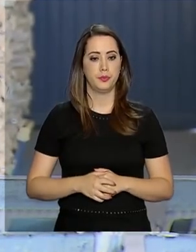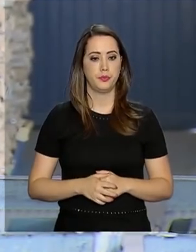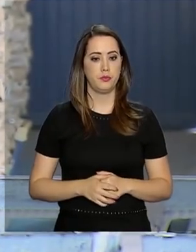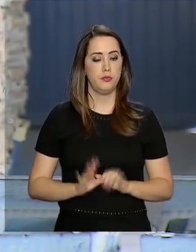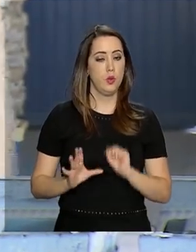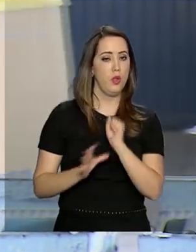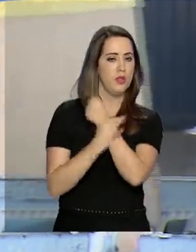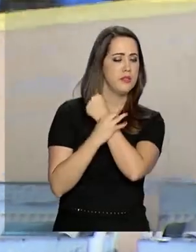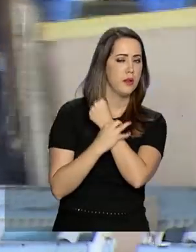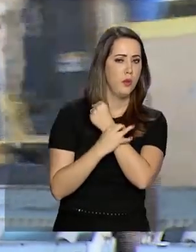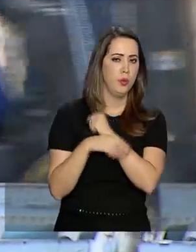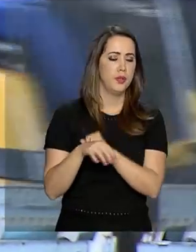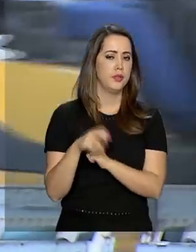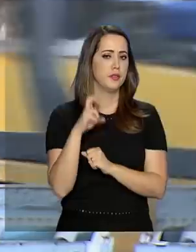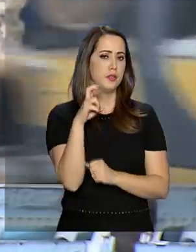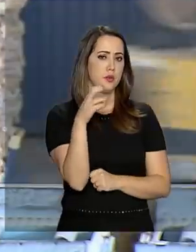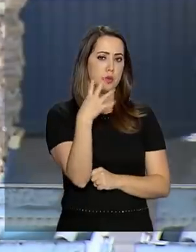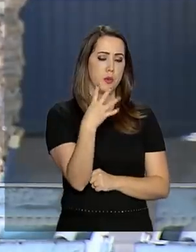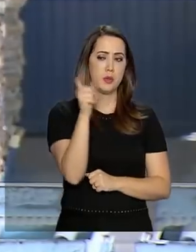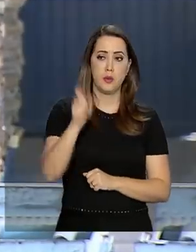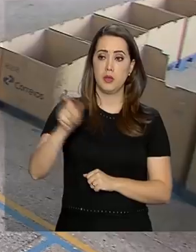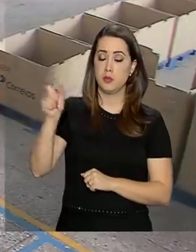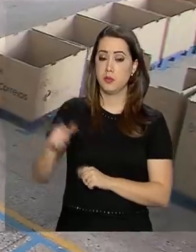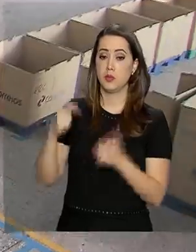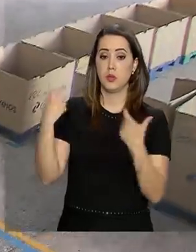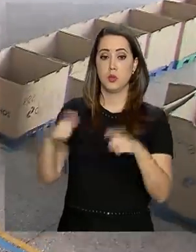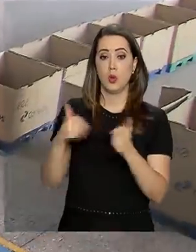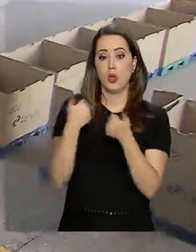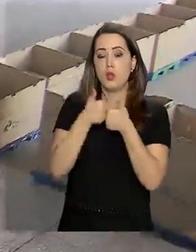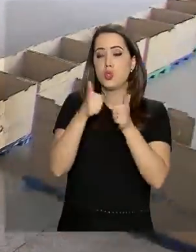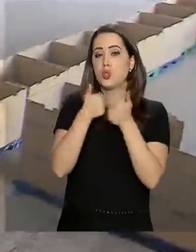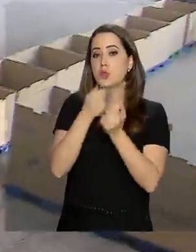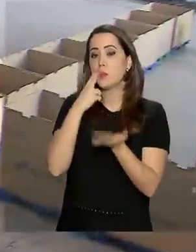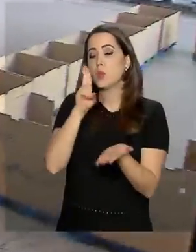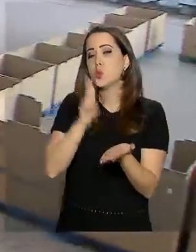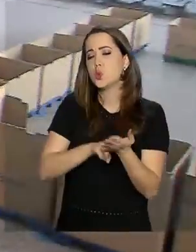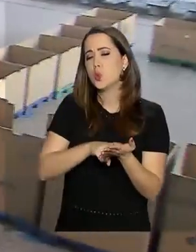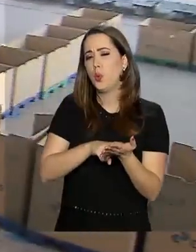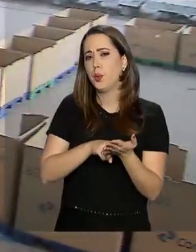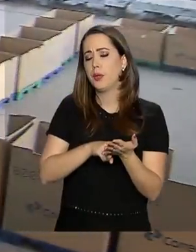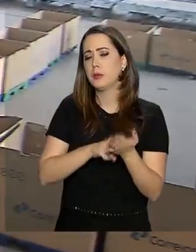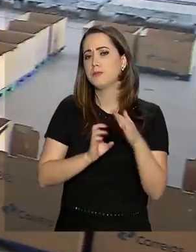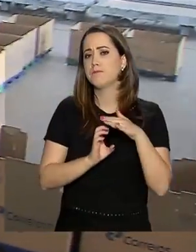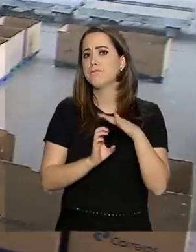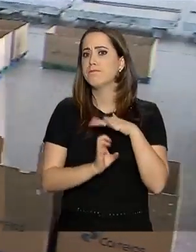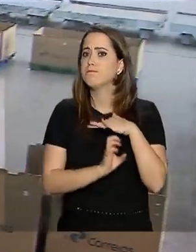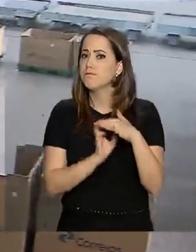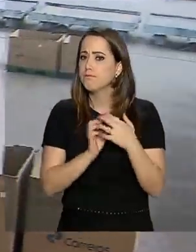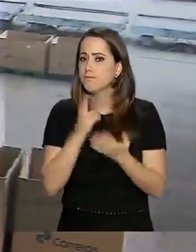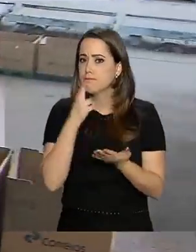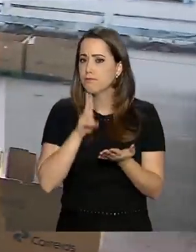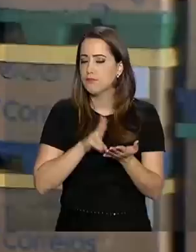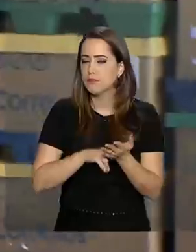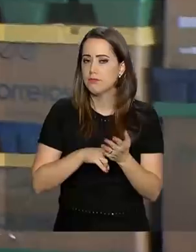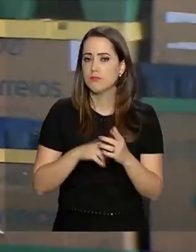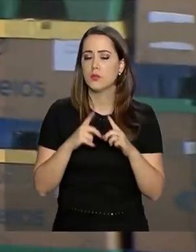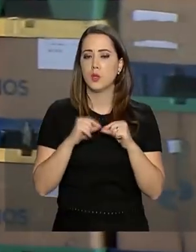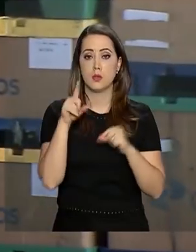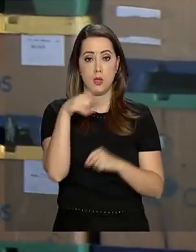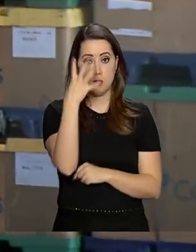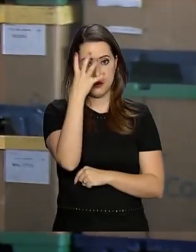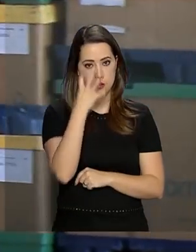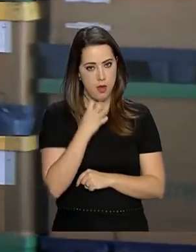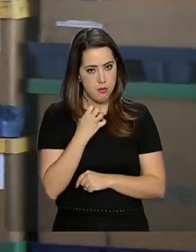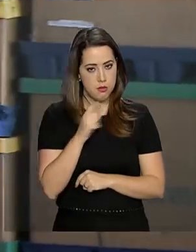segurança dos 54 funcionários no Terminal de Cargas dos Correios, em Brasília, é coisa séria. Responsáveis